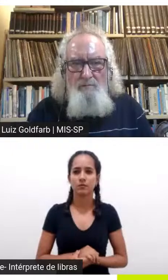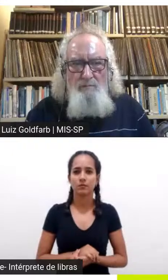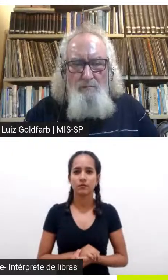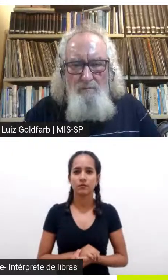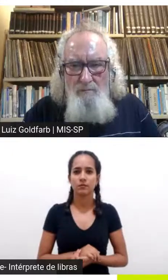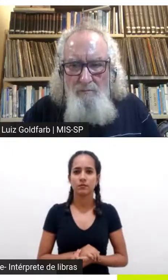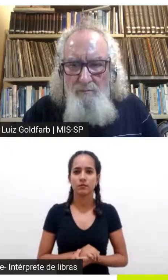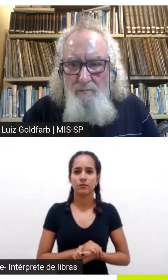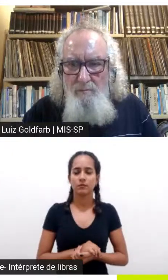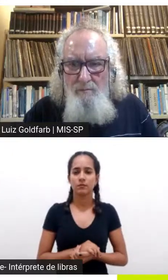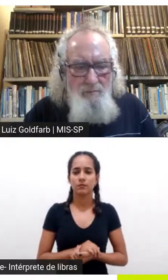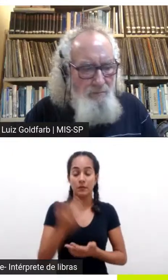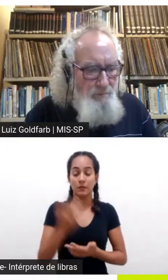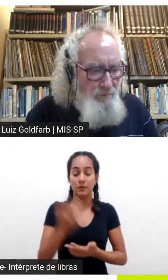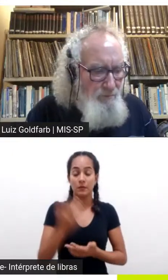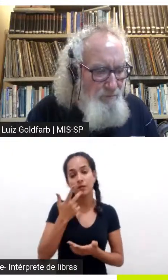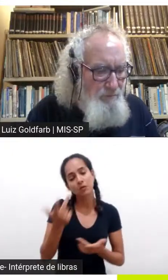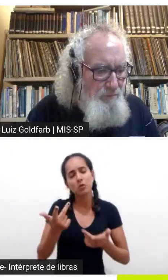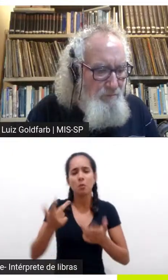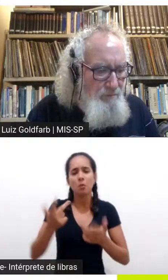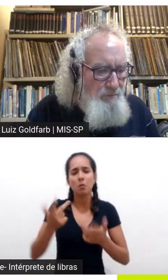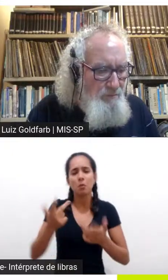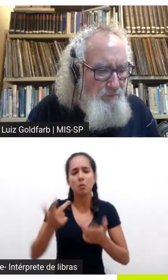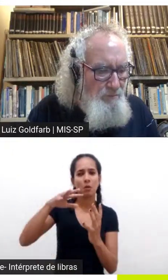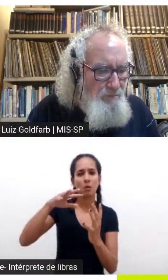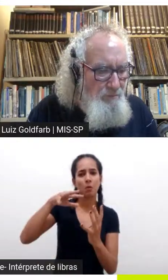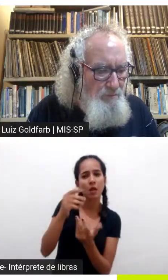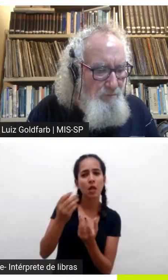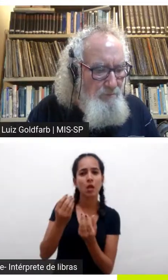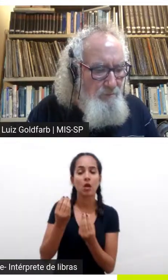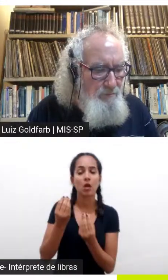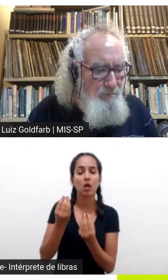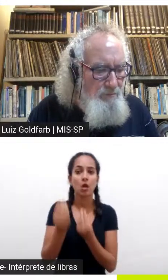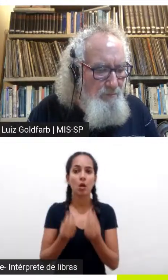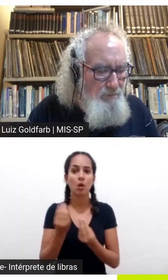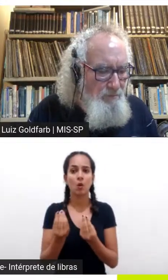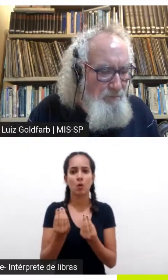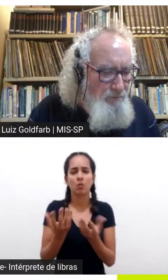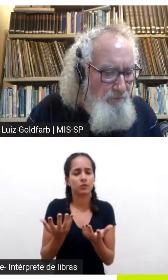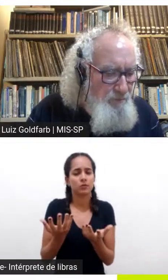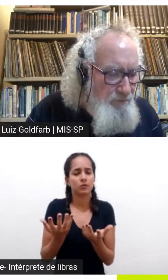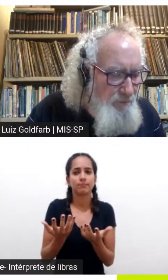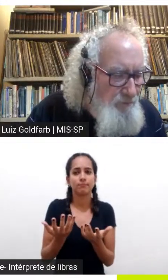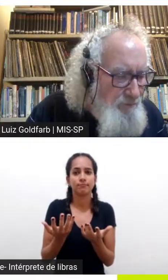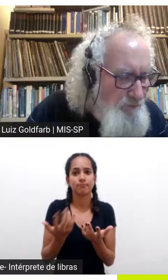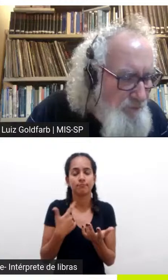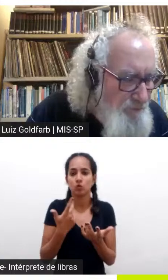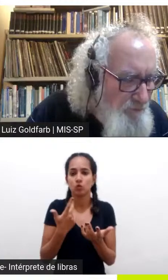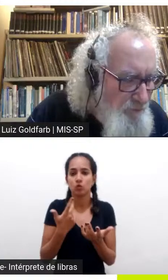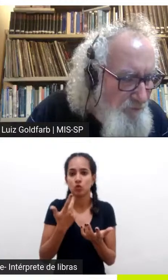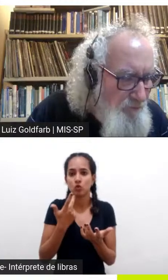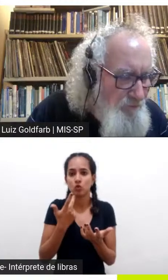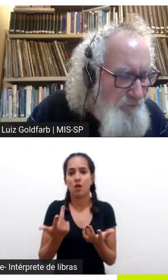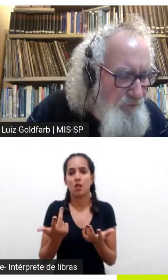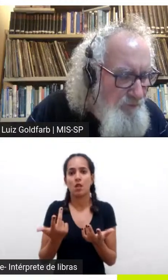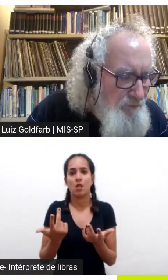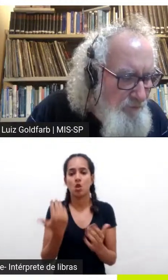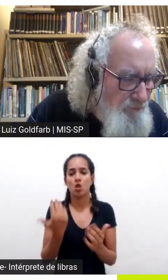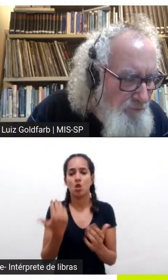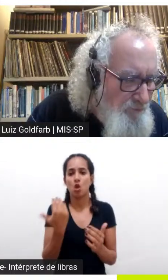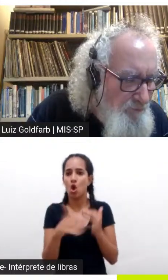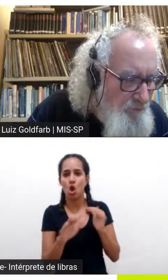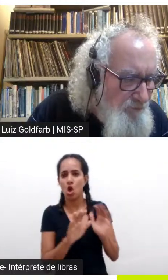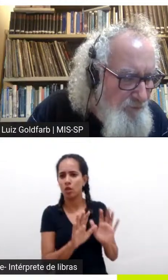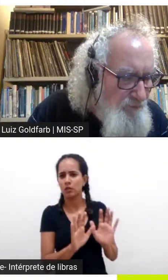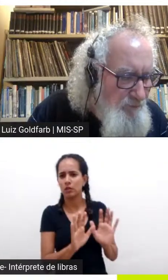o planeta né sendo lucro uma parte disso também não estou falando nada contra o lucro mas enfim né não